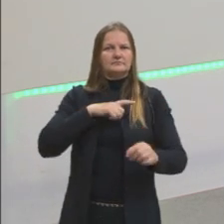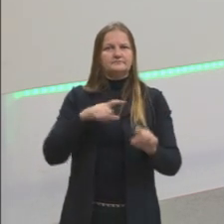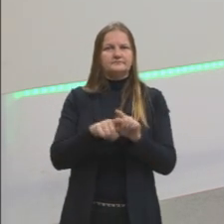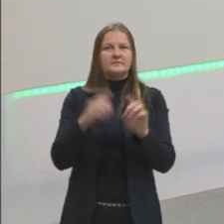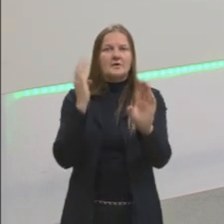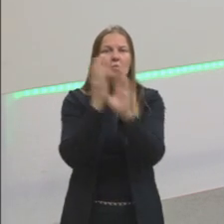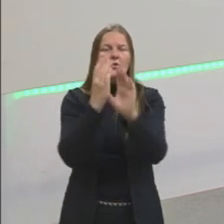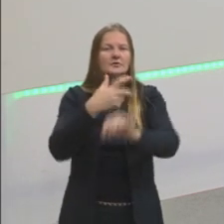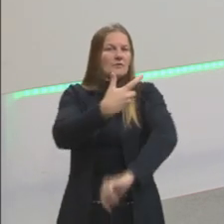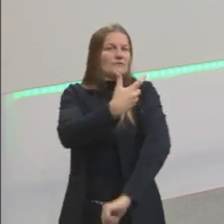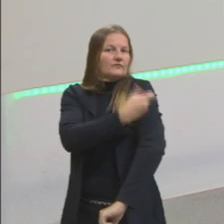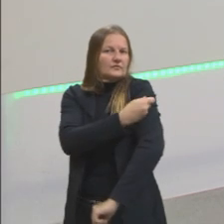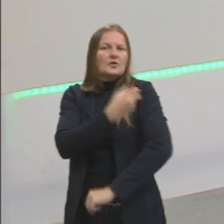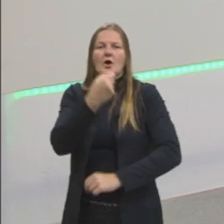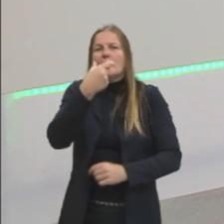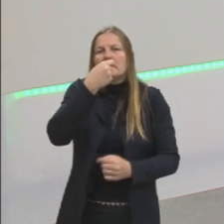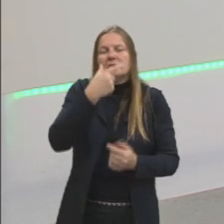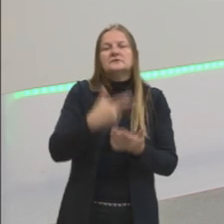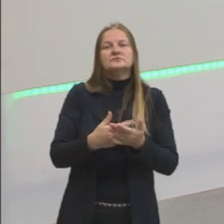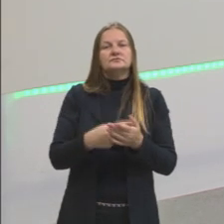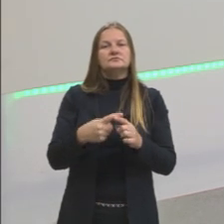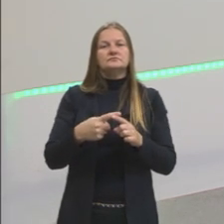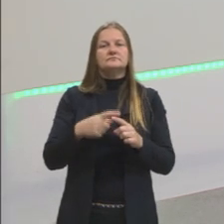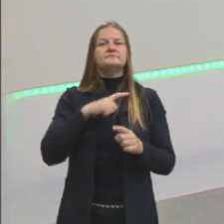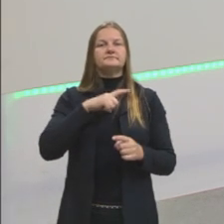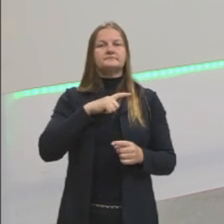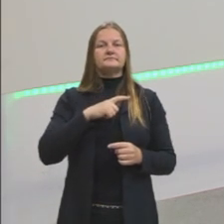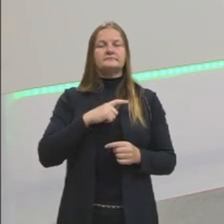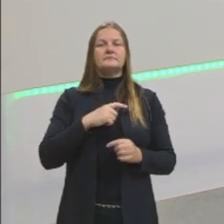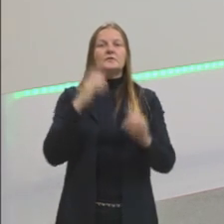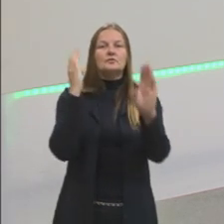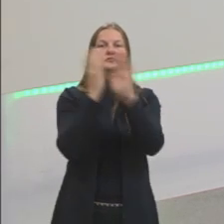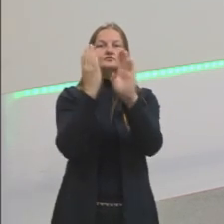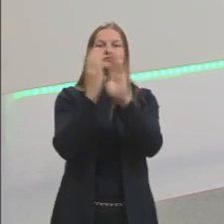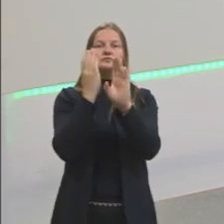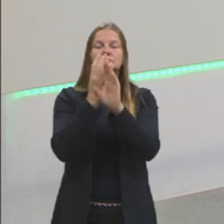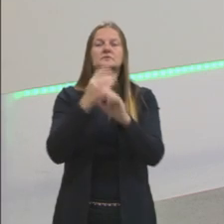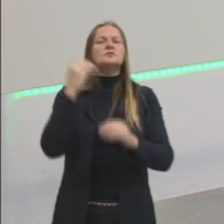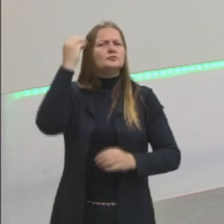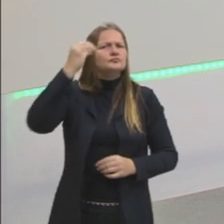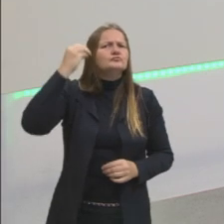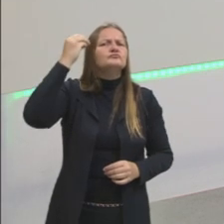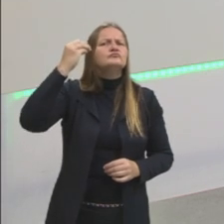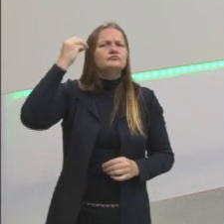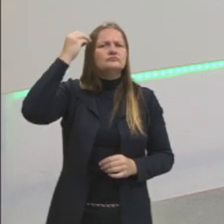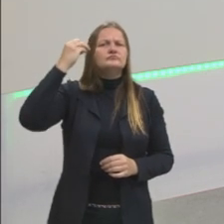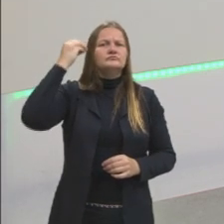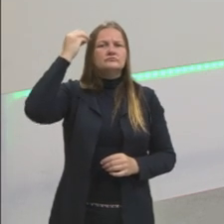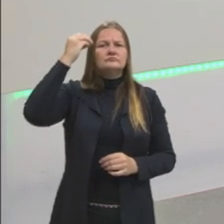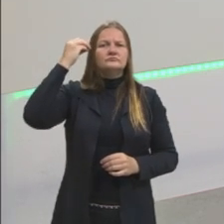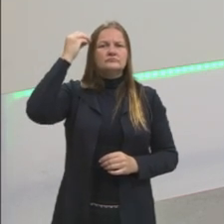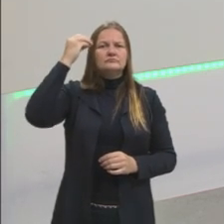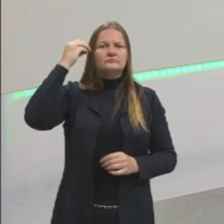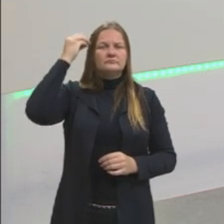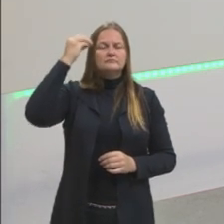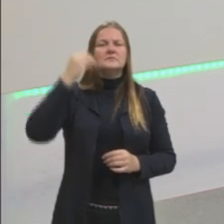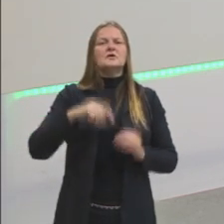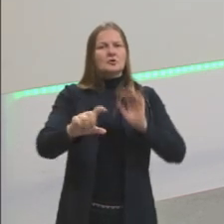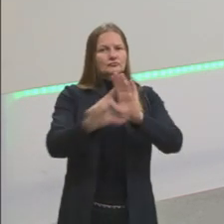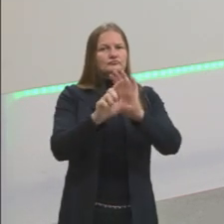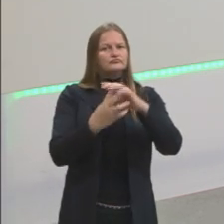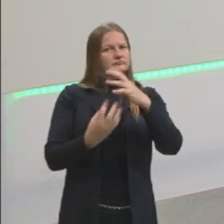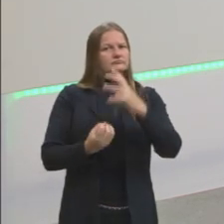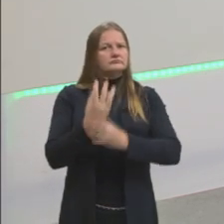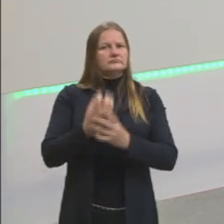uma vacina, um remédio, a partir da descoberta, da experimentação, da observação, se formula leis, ou seja,